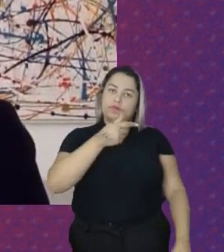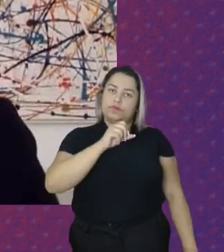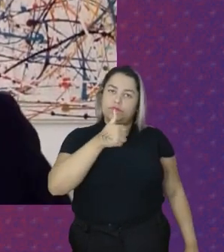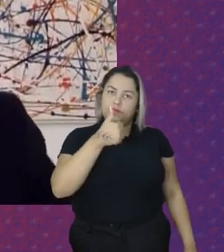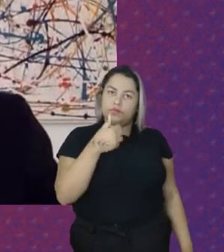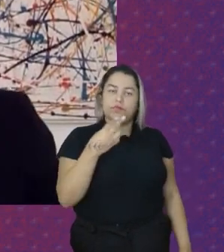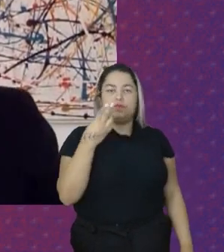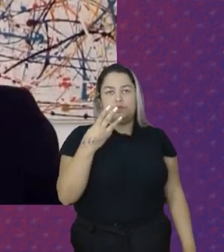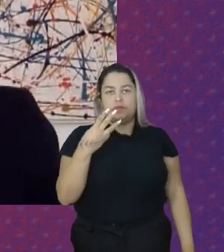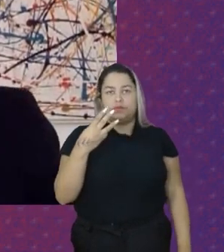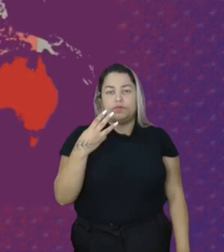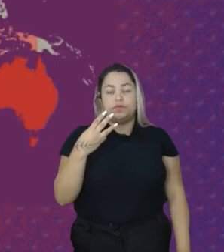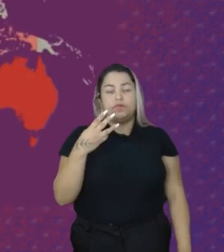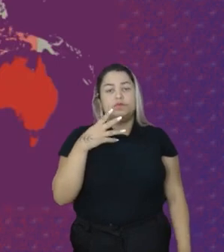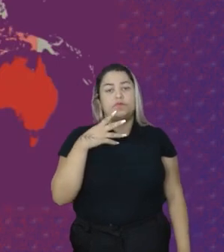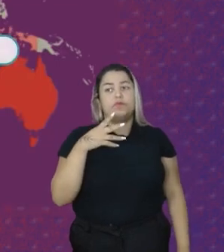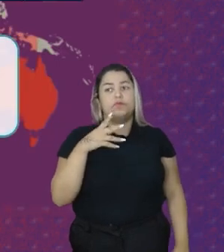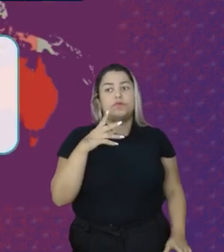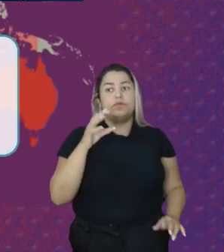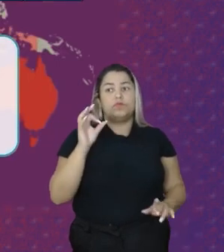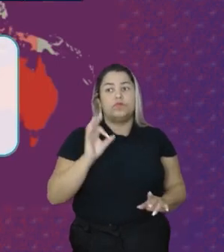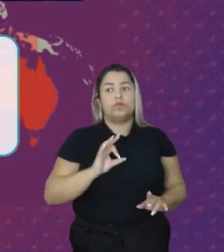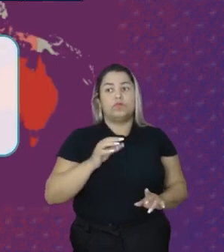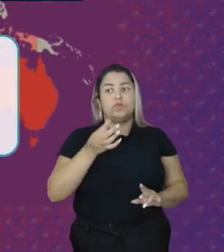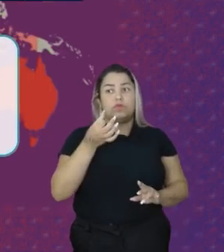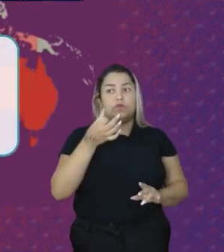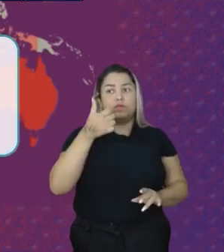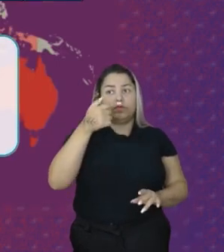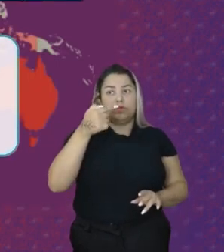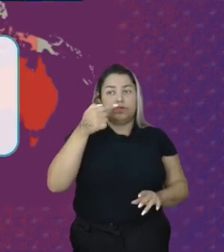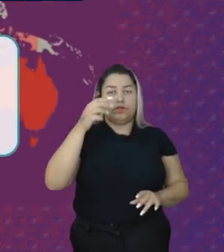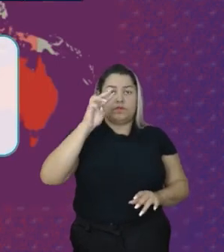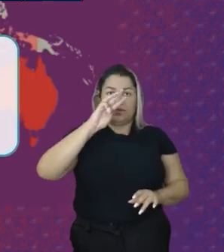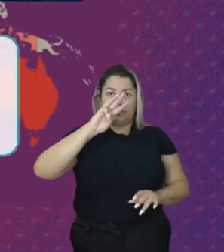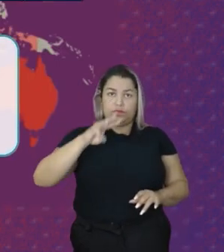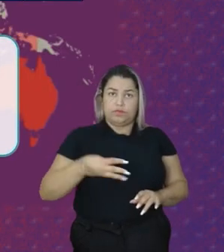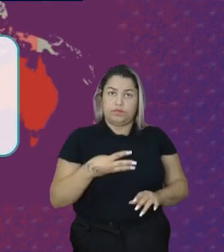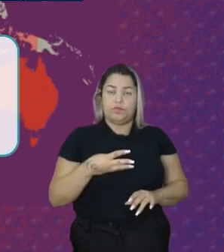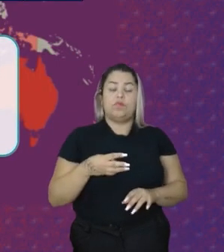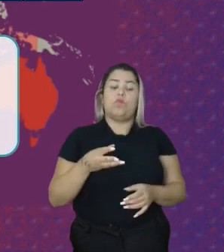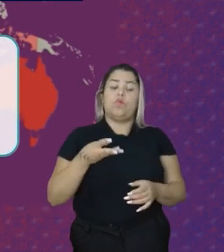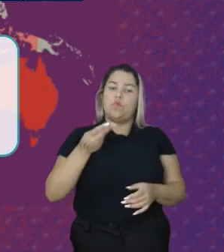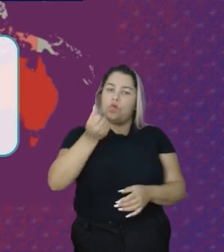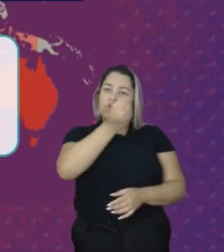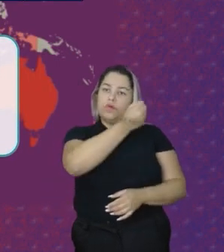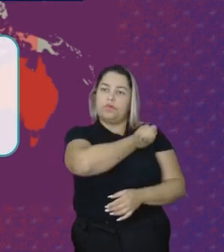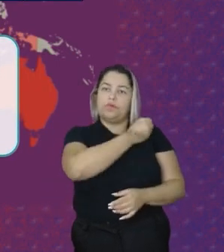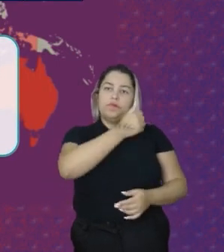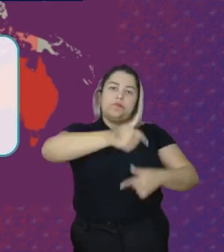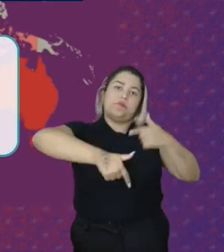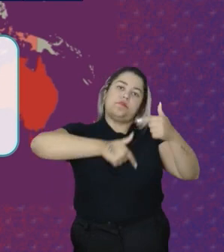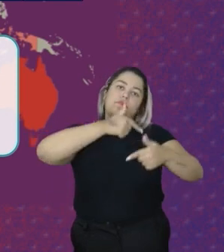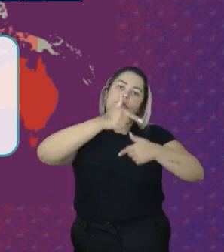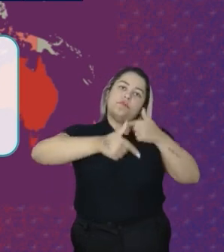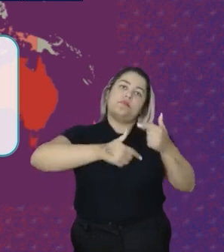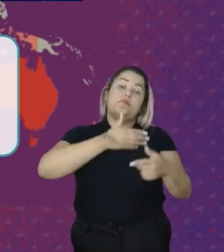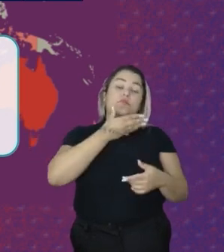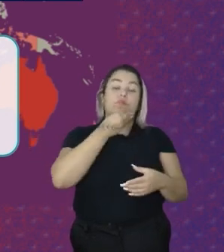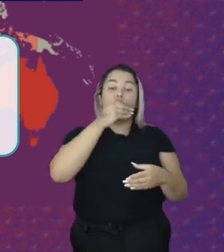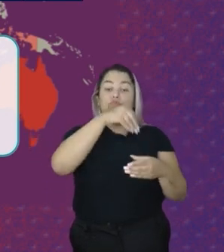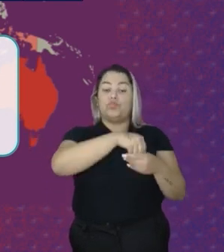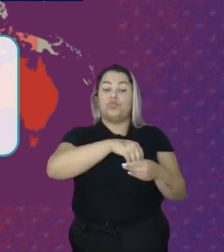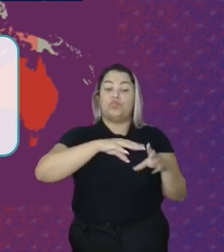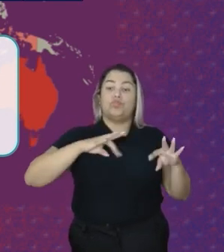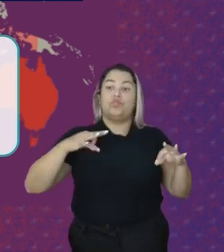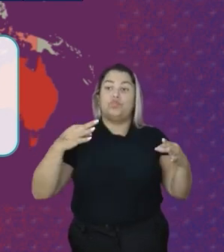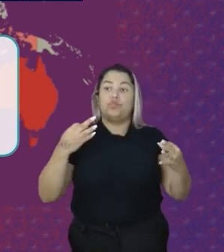Estimou Em mais de 67 milhões O número De trabalhadores Domésticos Em todo